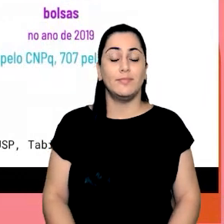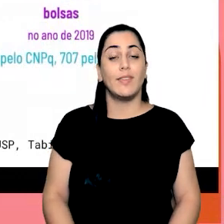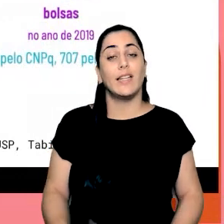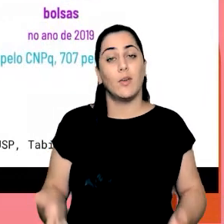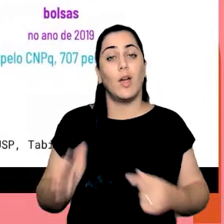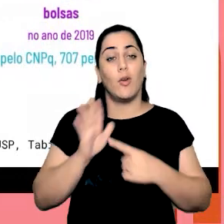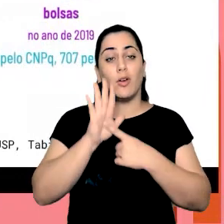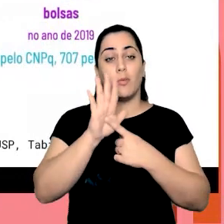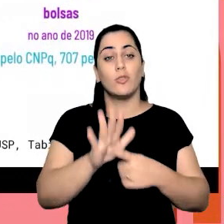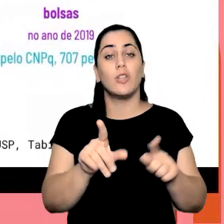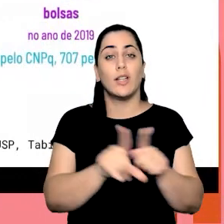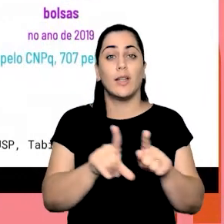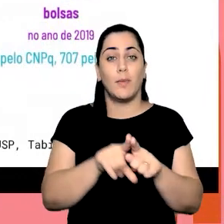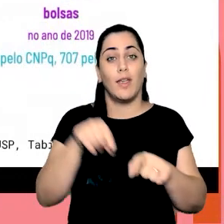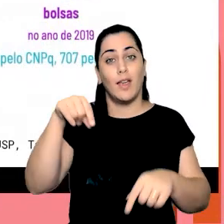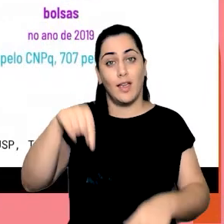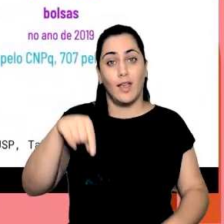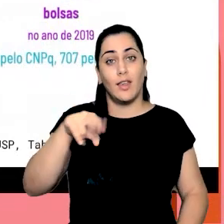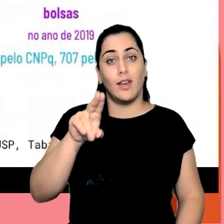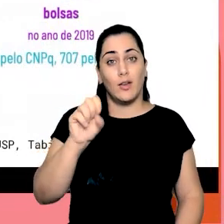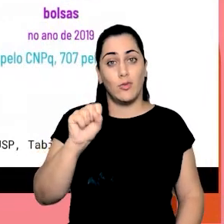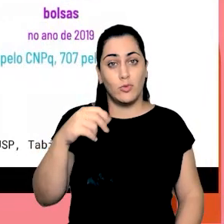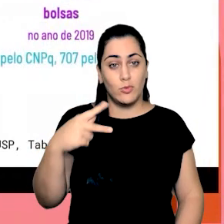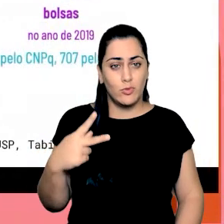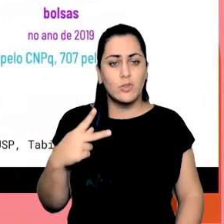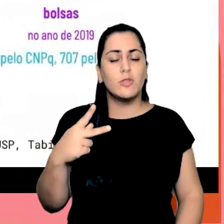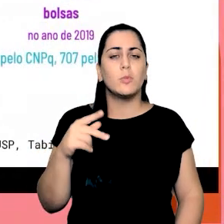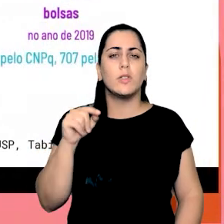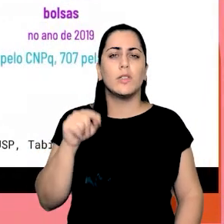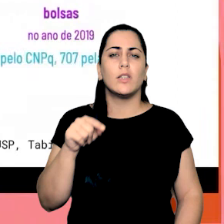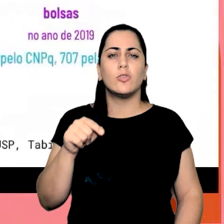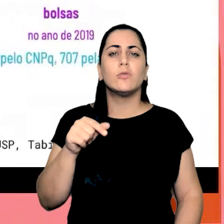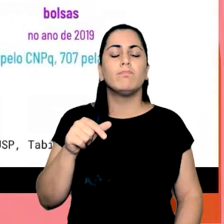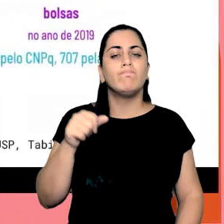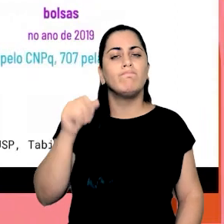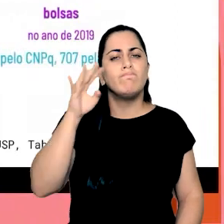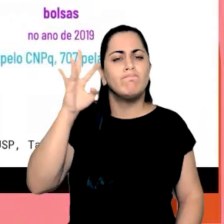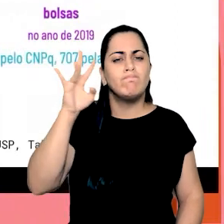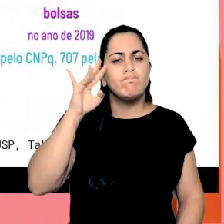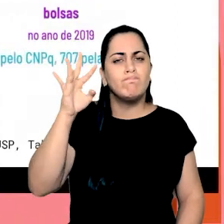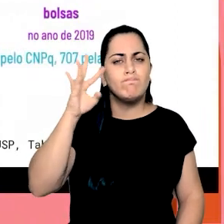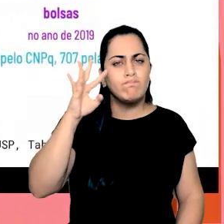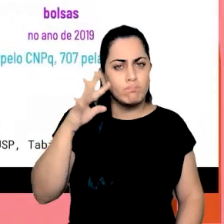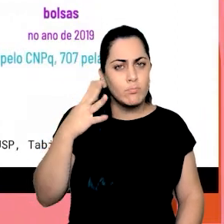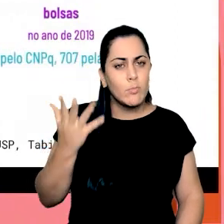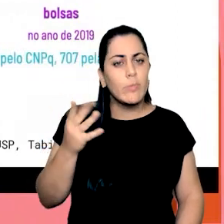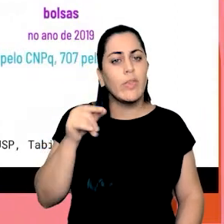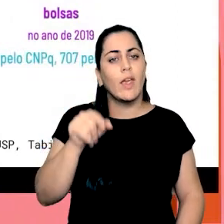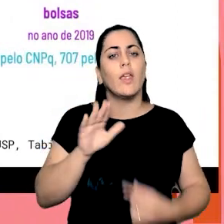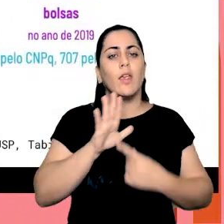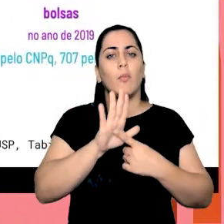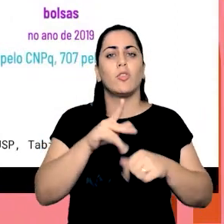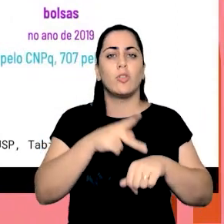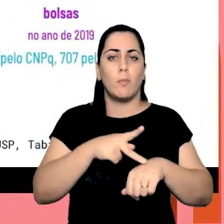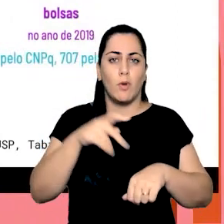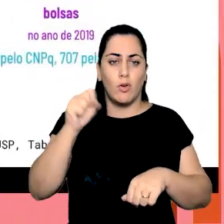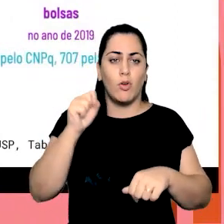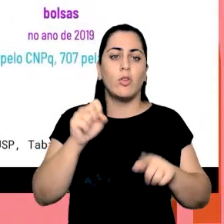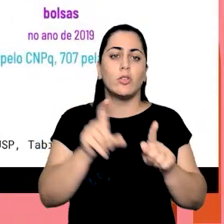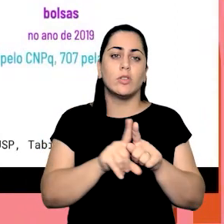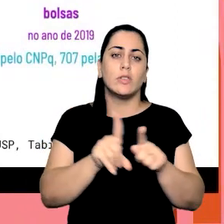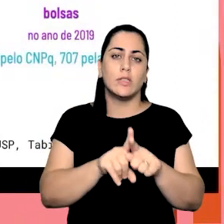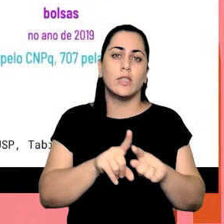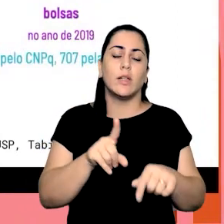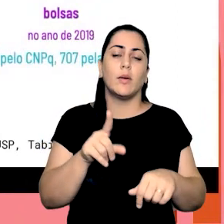vamos trazer o recorte da nossa universidade. Ela traz uma reflexão super importante, e aqui ela enquadra pós-graduação e